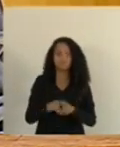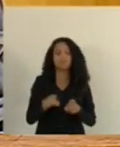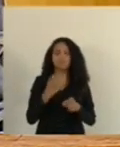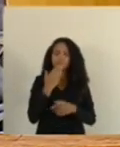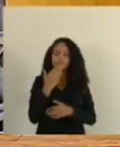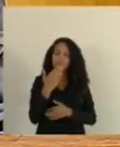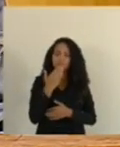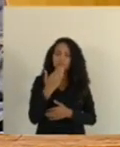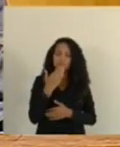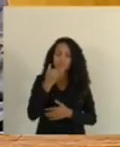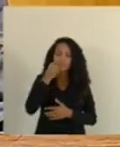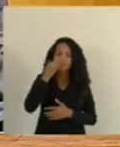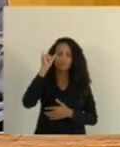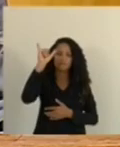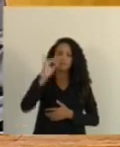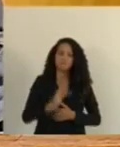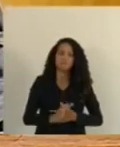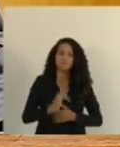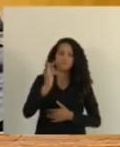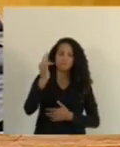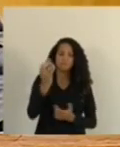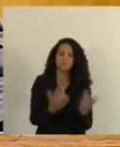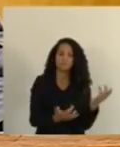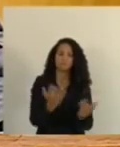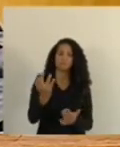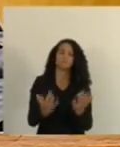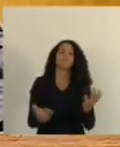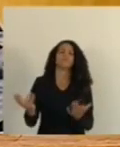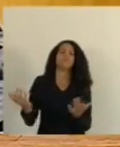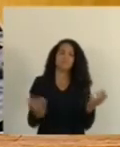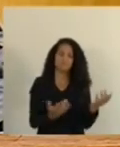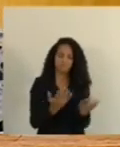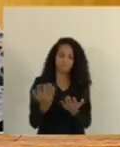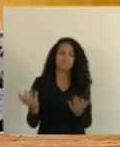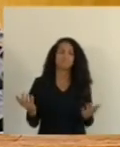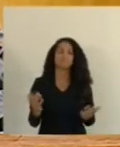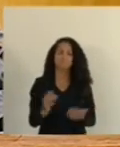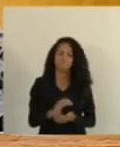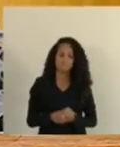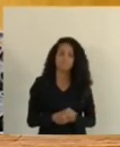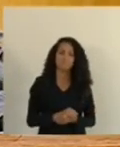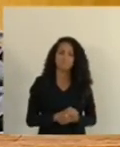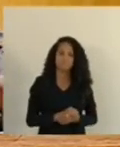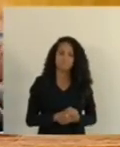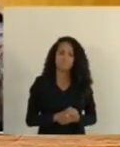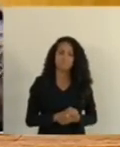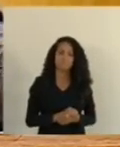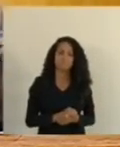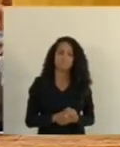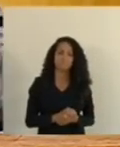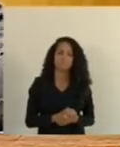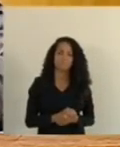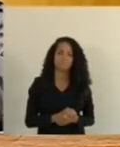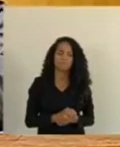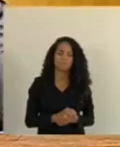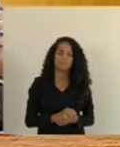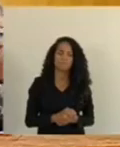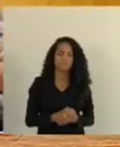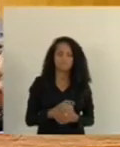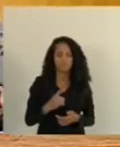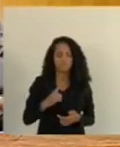para que esse tipo de chamada seja extinta, pelo menos definitivamente. Que não seja